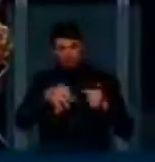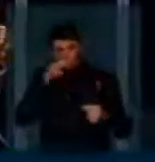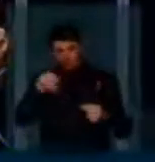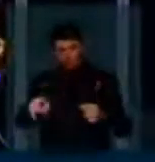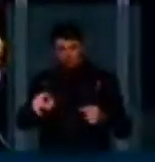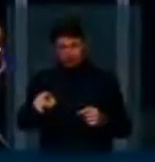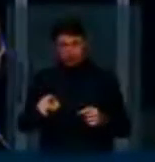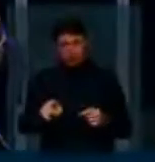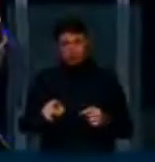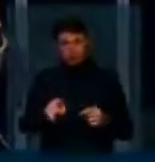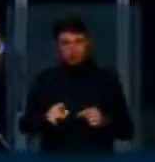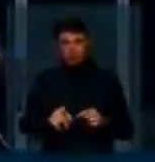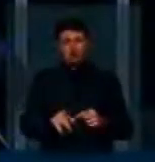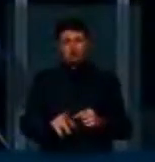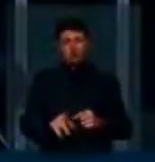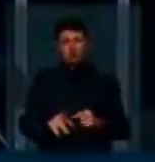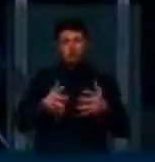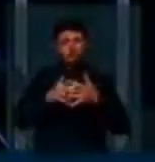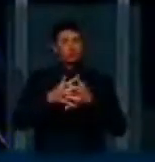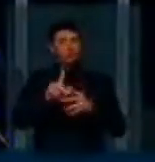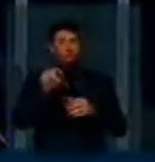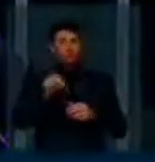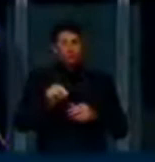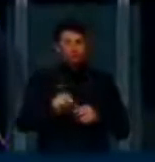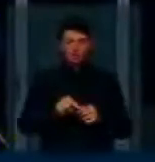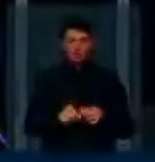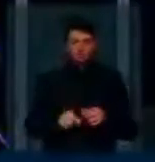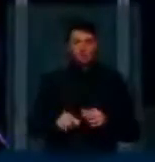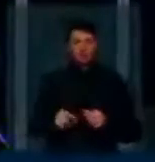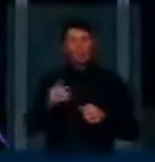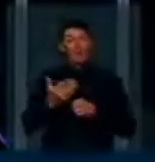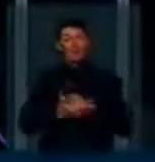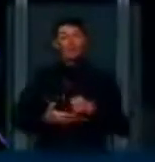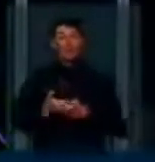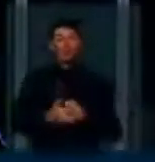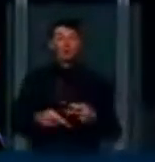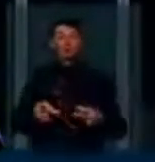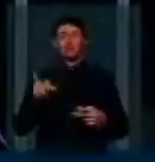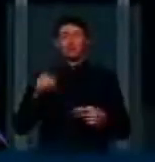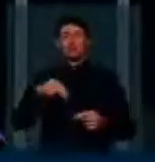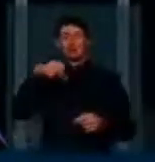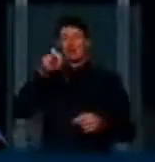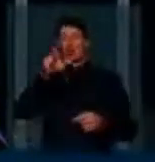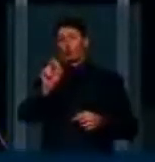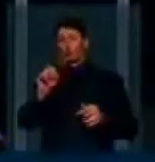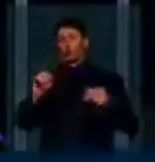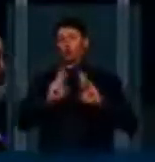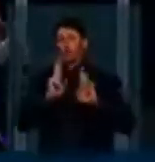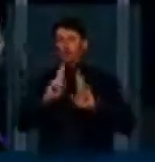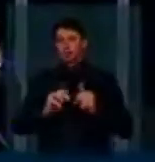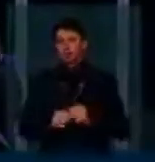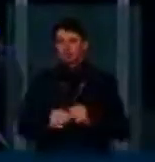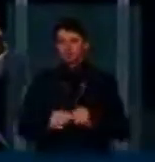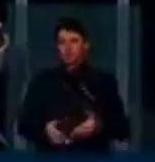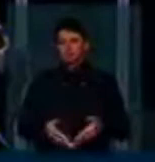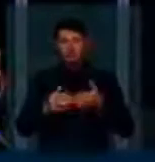não confundam esse ponto com o coração do projeto que é a neutralidade da rede. Pedindo